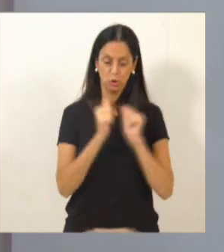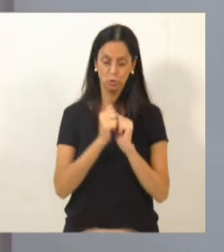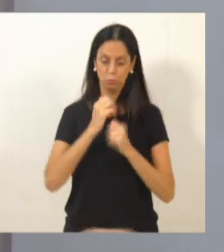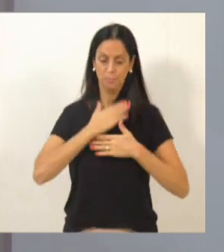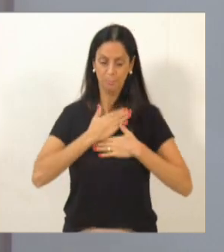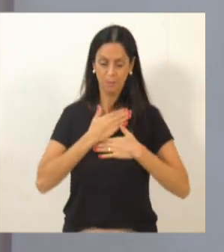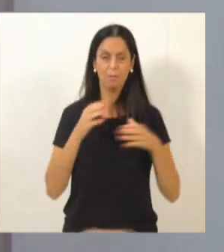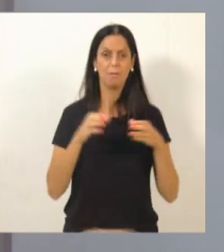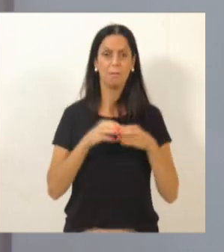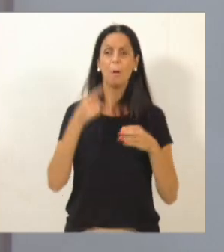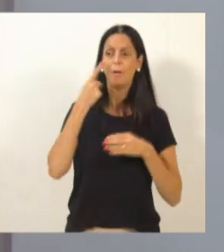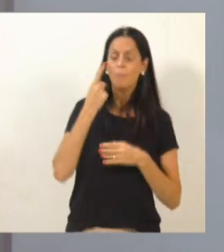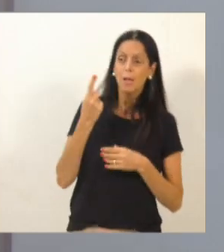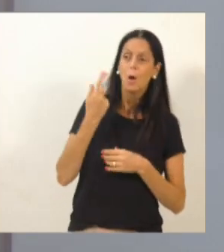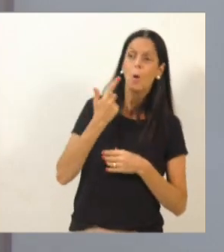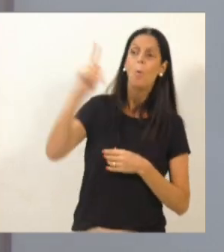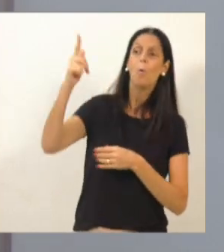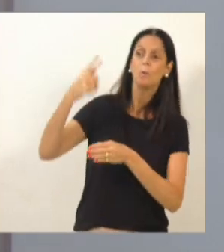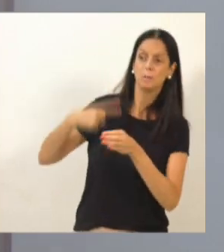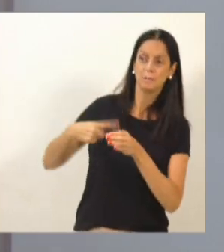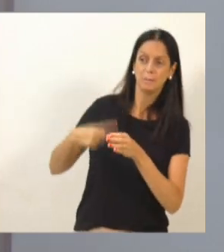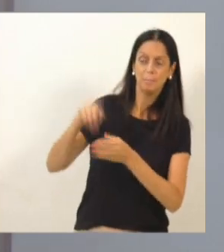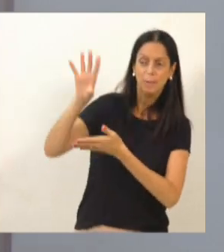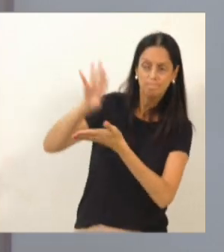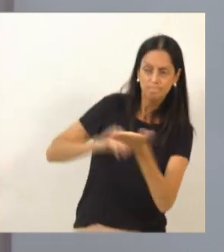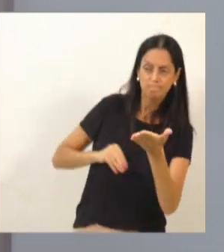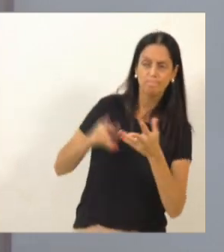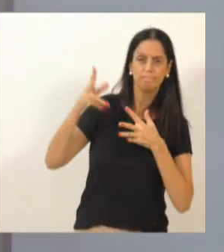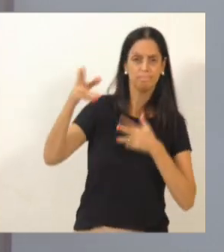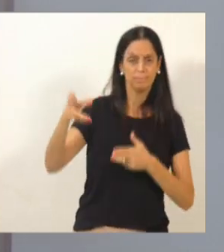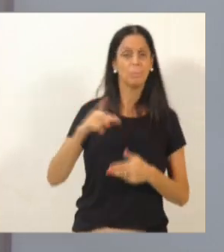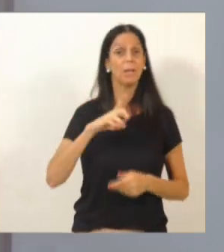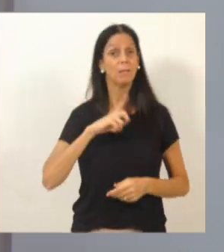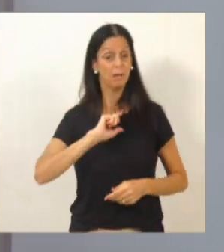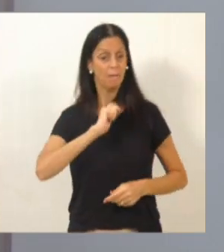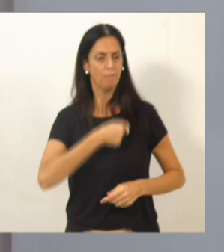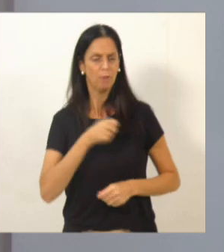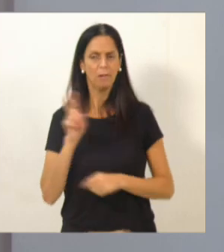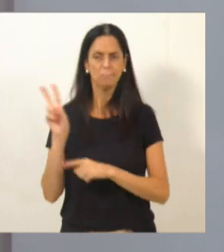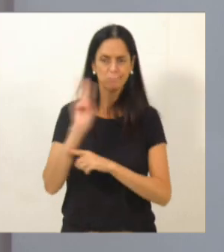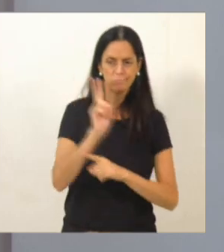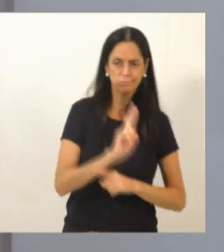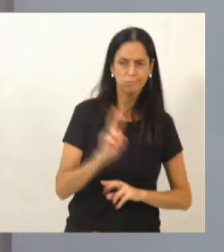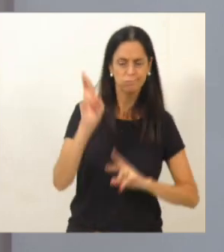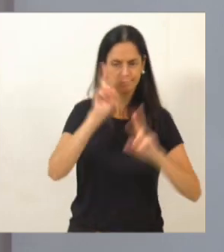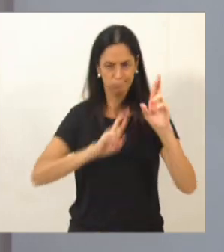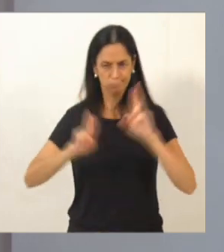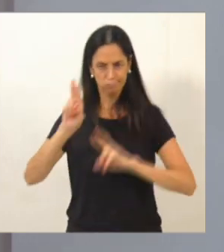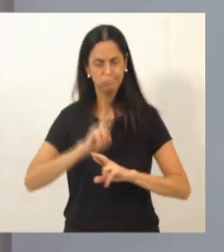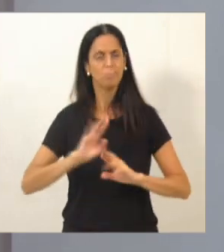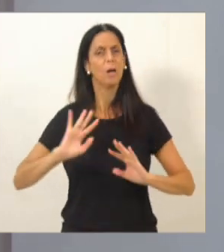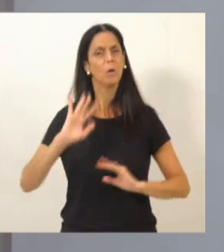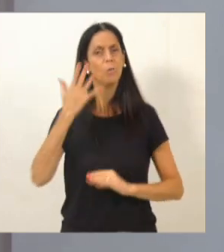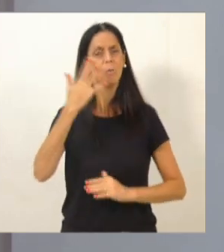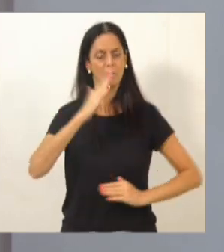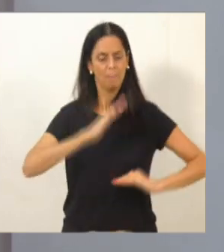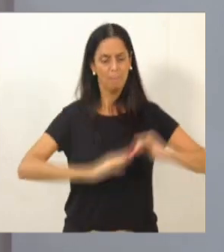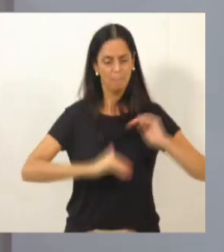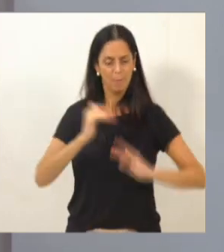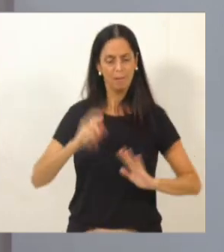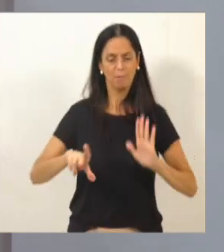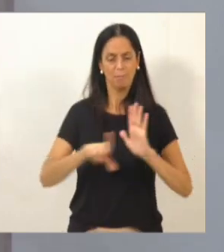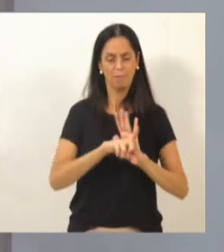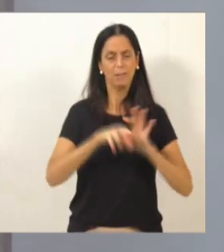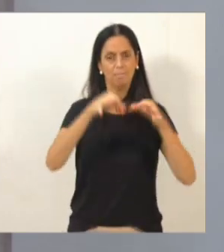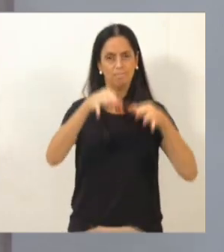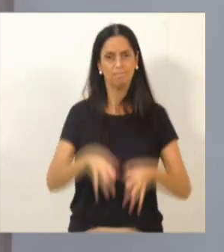outras cidades, para que a gente possa criar um mecanismo de fiscalização, de fato, para efetivar essa legislação.